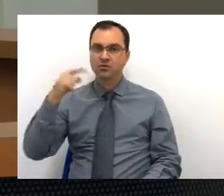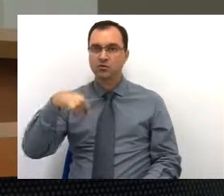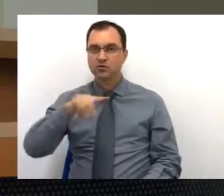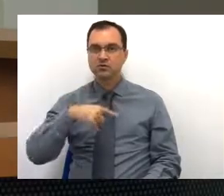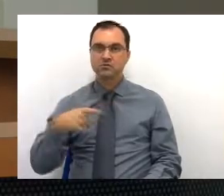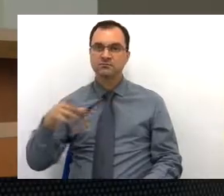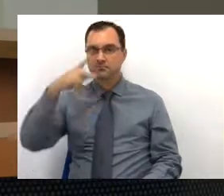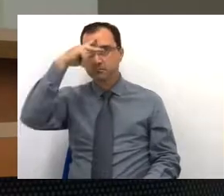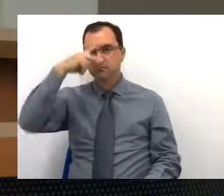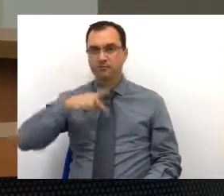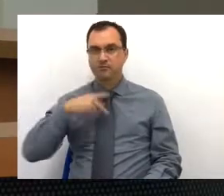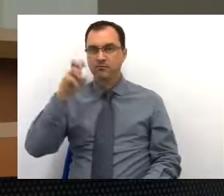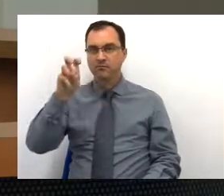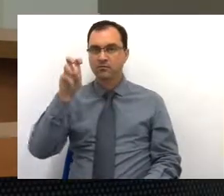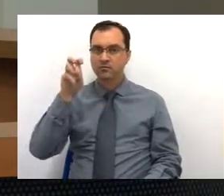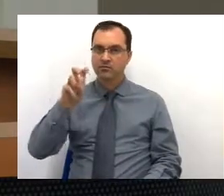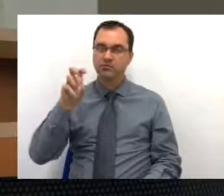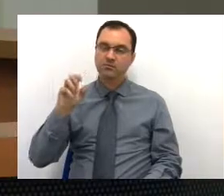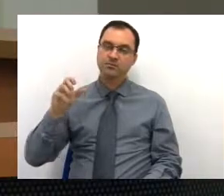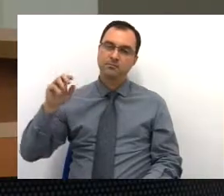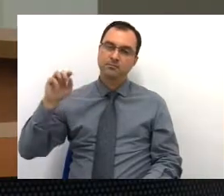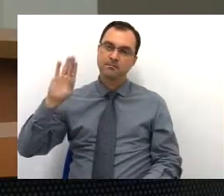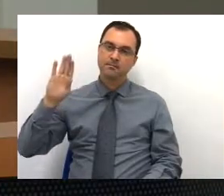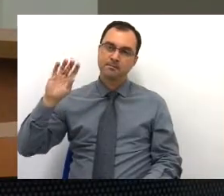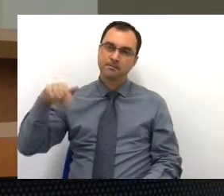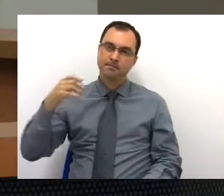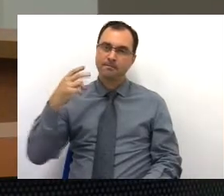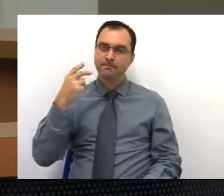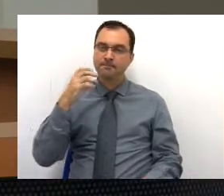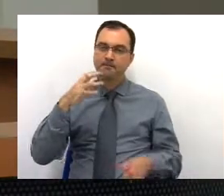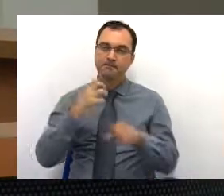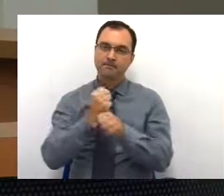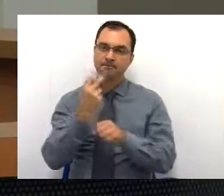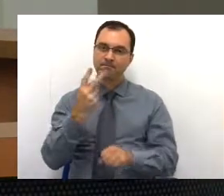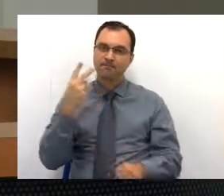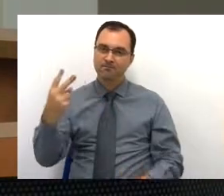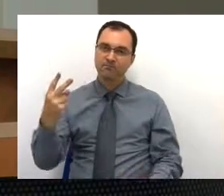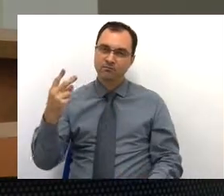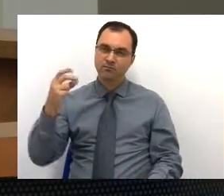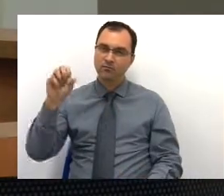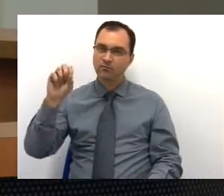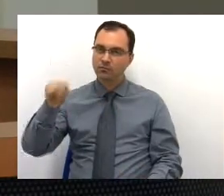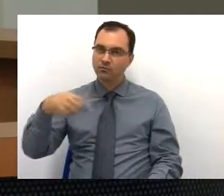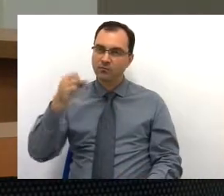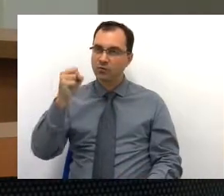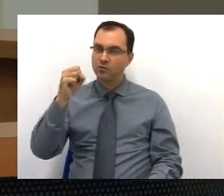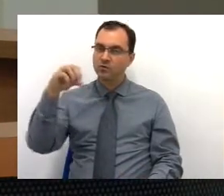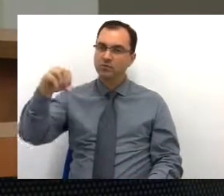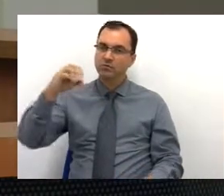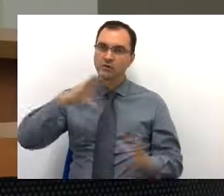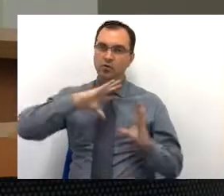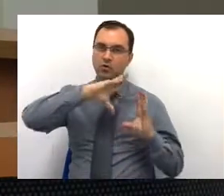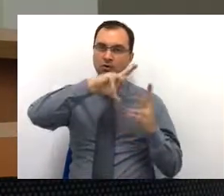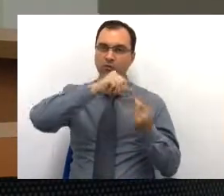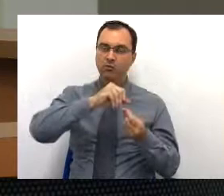757 milhões, que dá um valor aí de 22,89% do global.